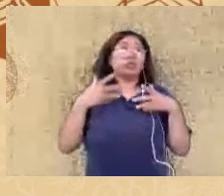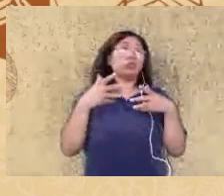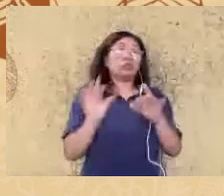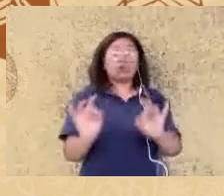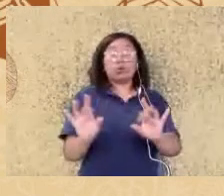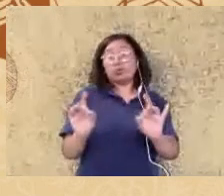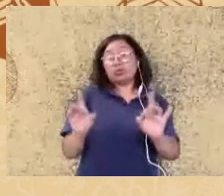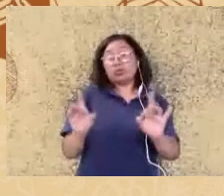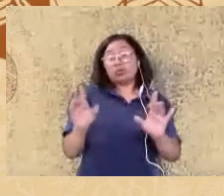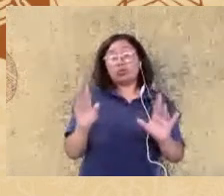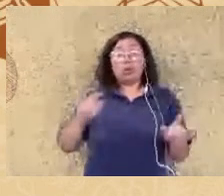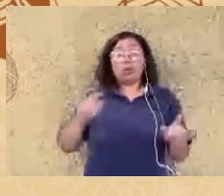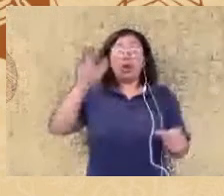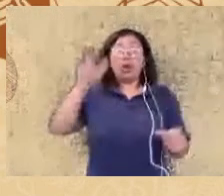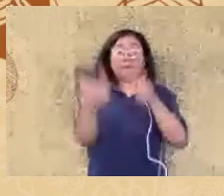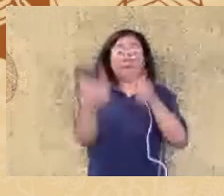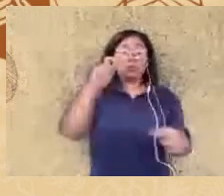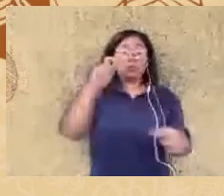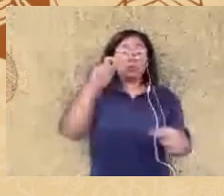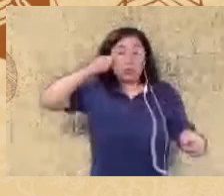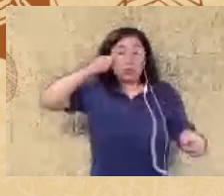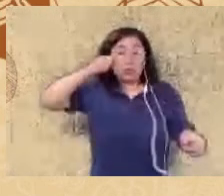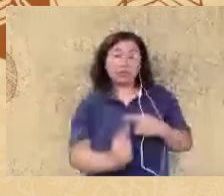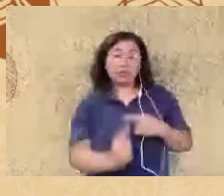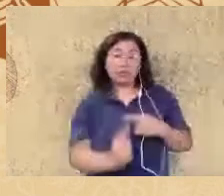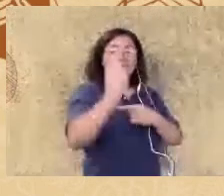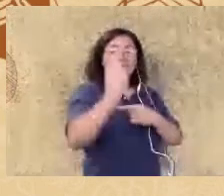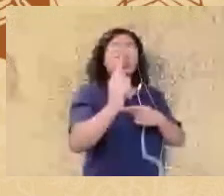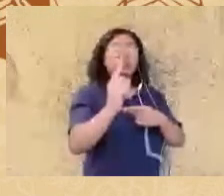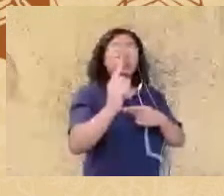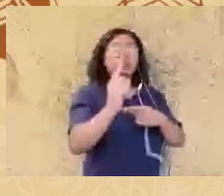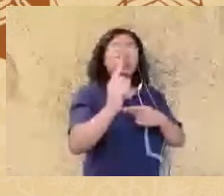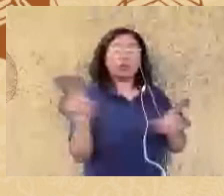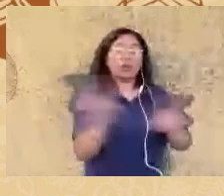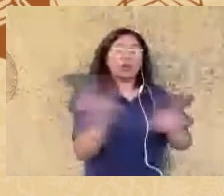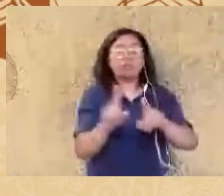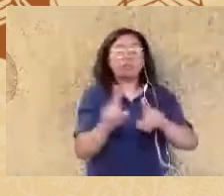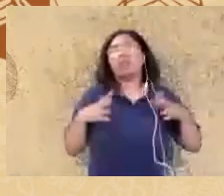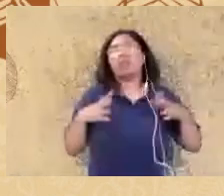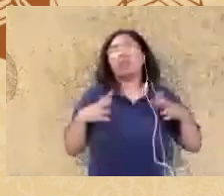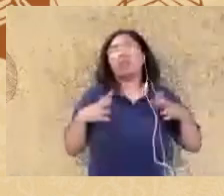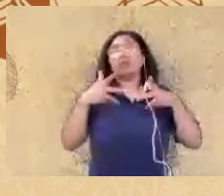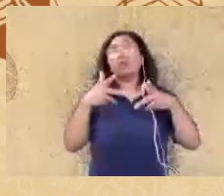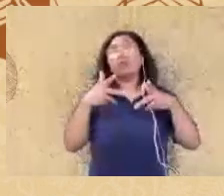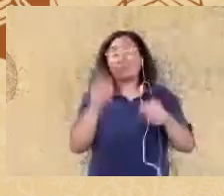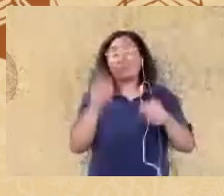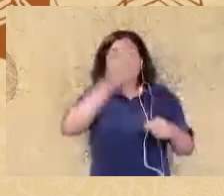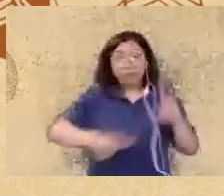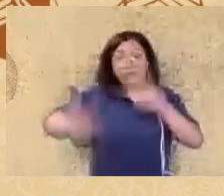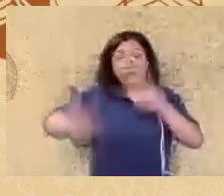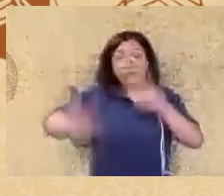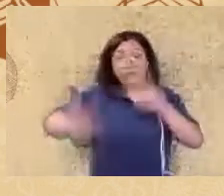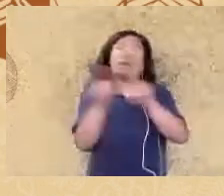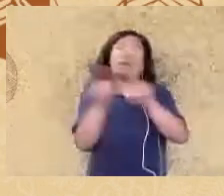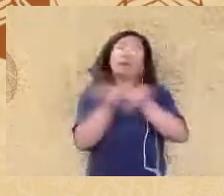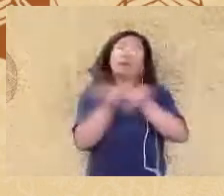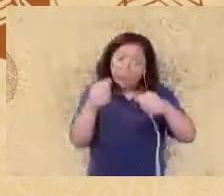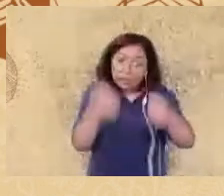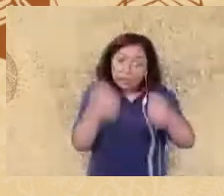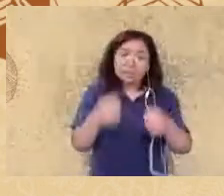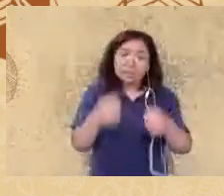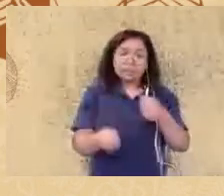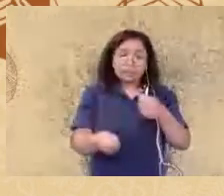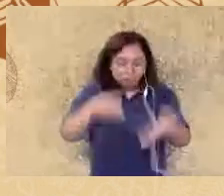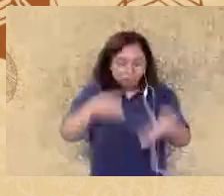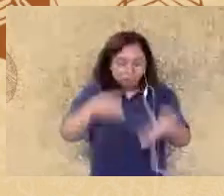ficarem em comissões de igualdade das universidades sendo que eles também têm que se dedicar às suas próprias pesquisas mostraram as suas